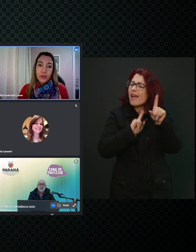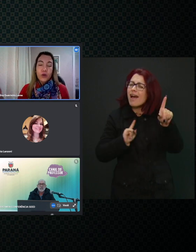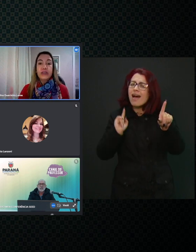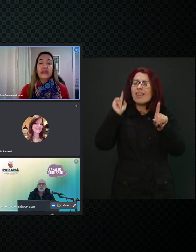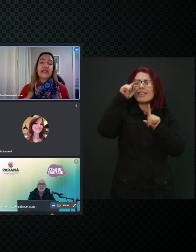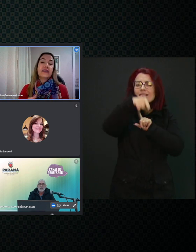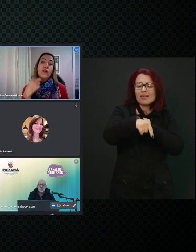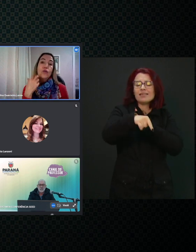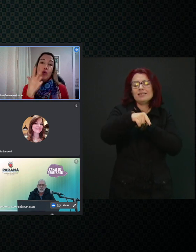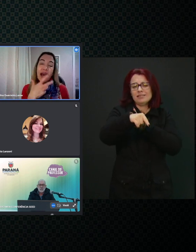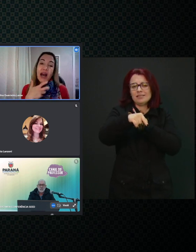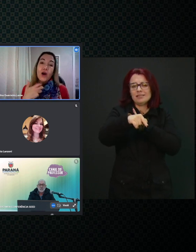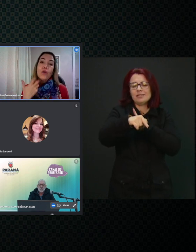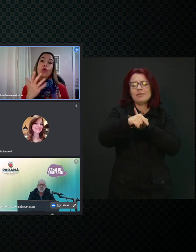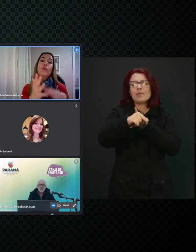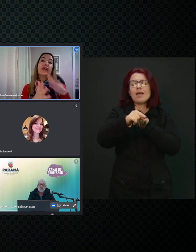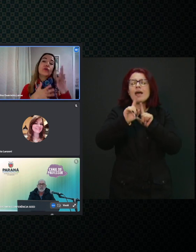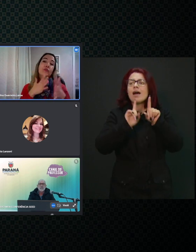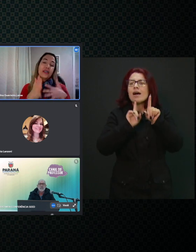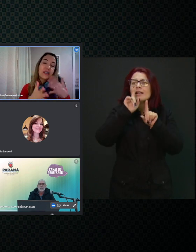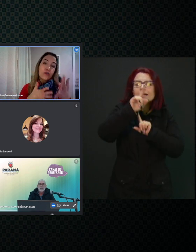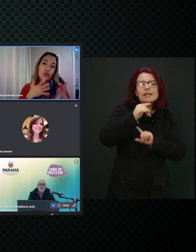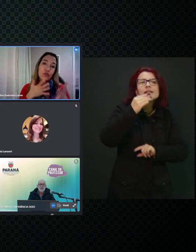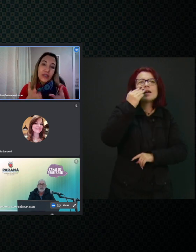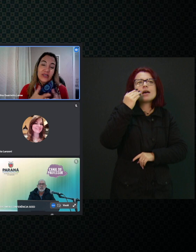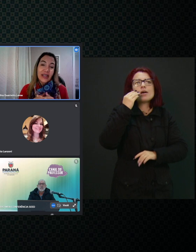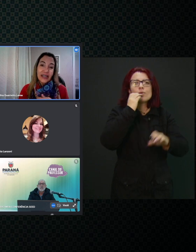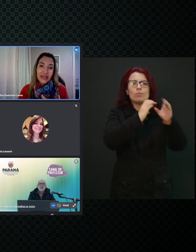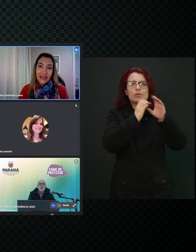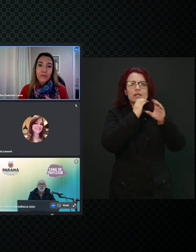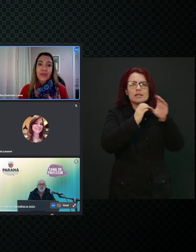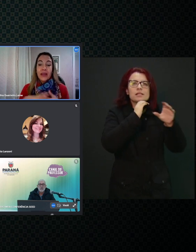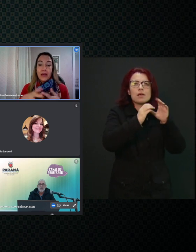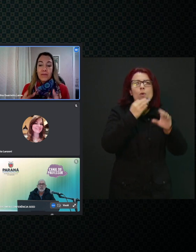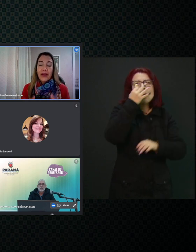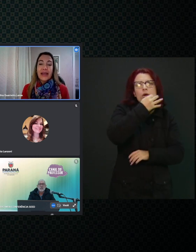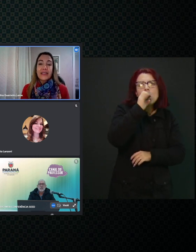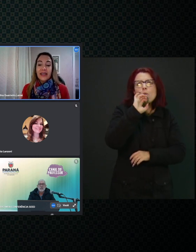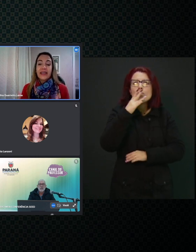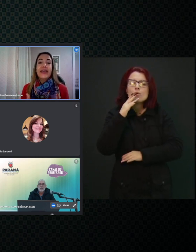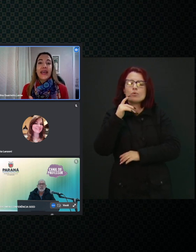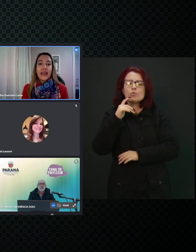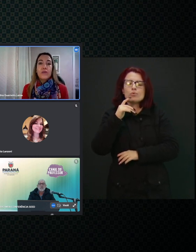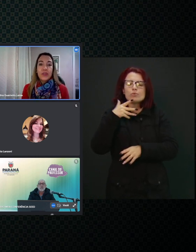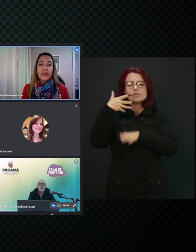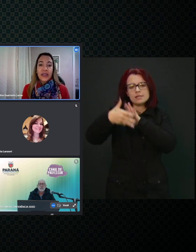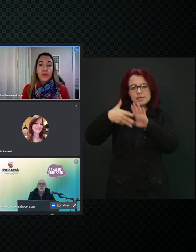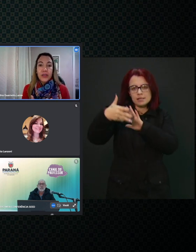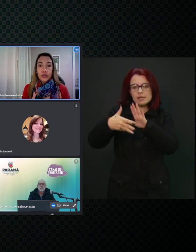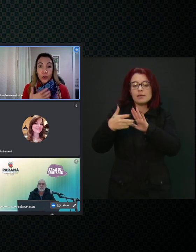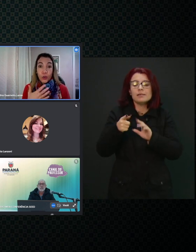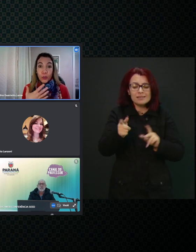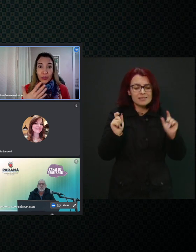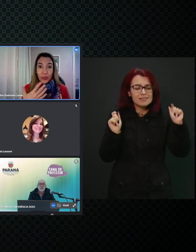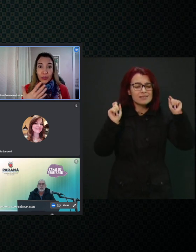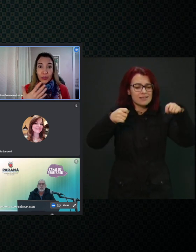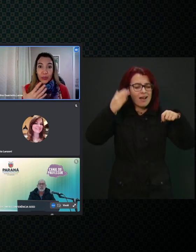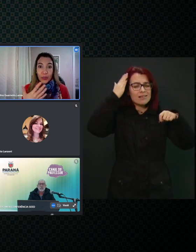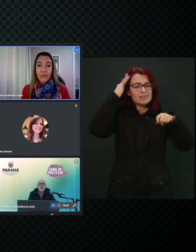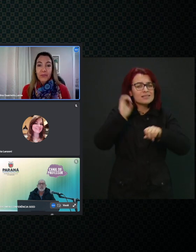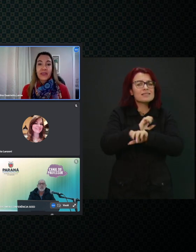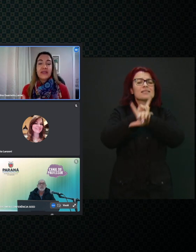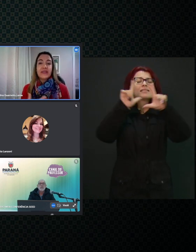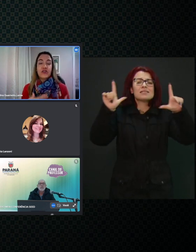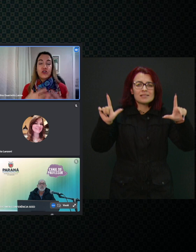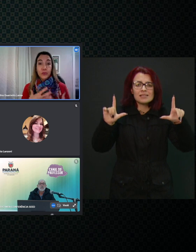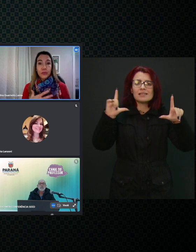de uma comunicação oral ou uma comunicação somente sinalizada, mas que ela possa realmente compreender, né?